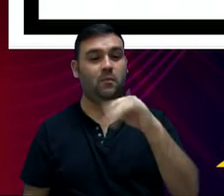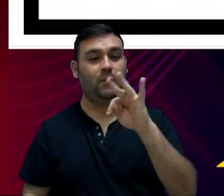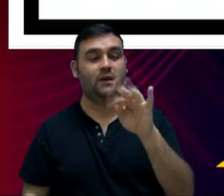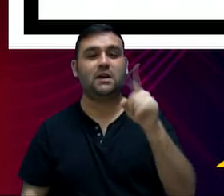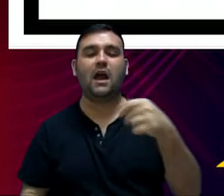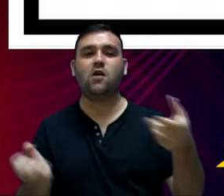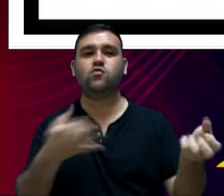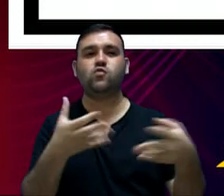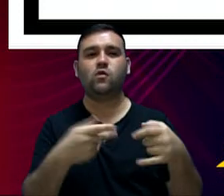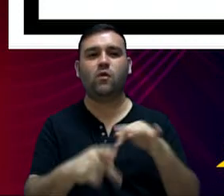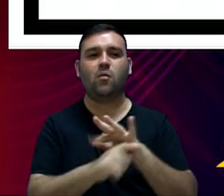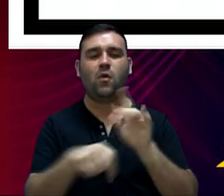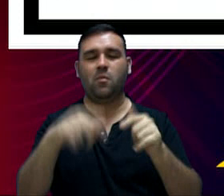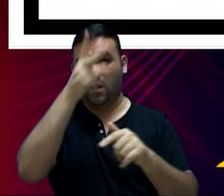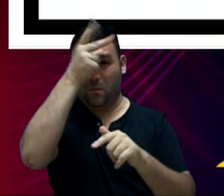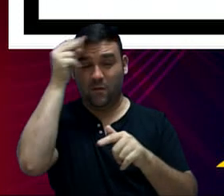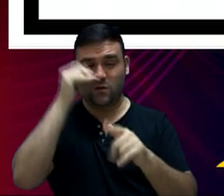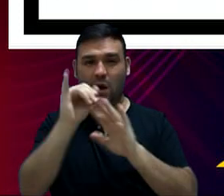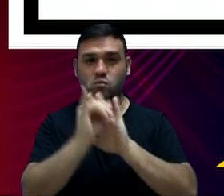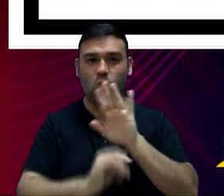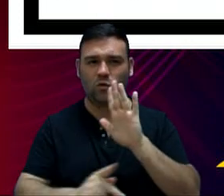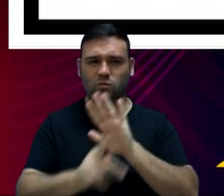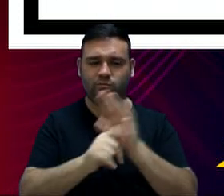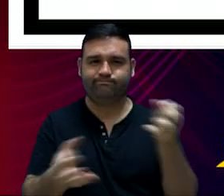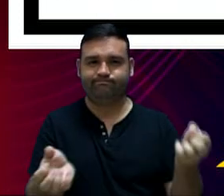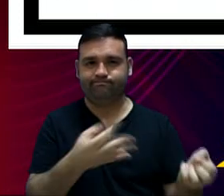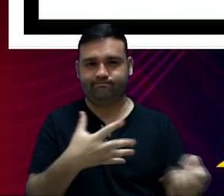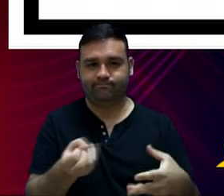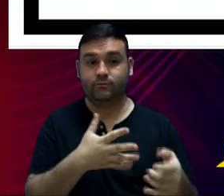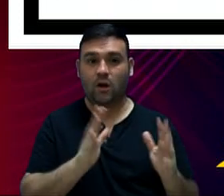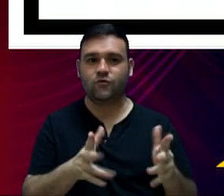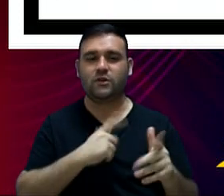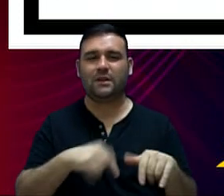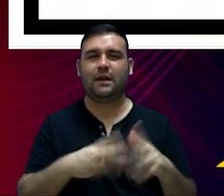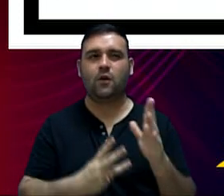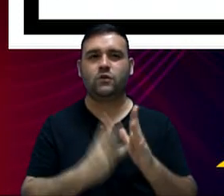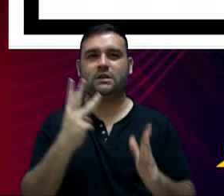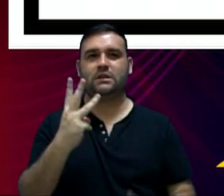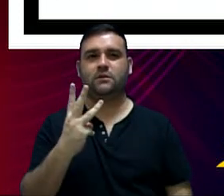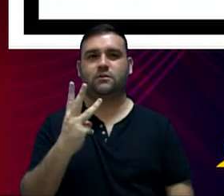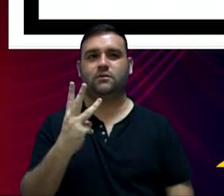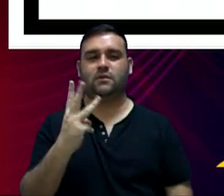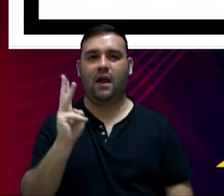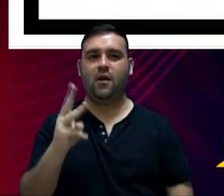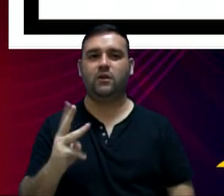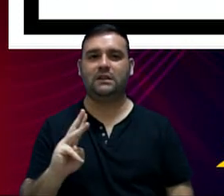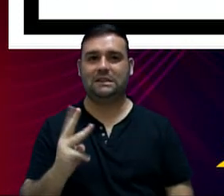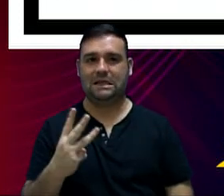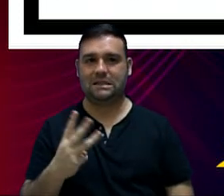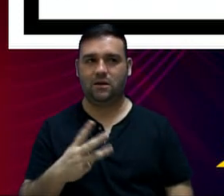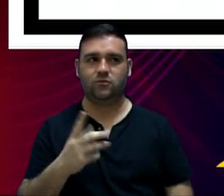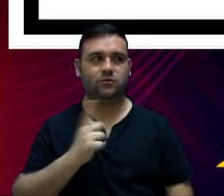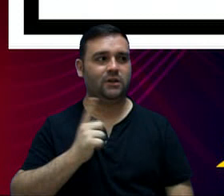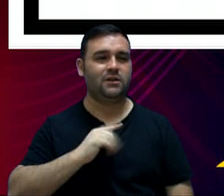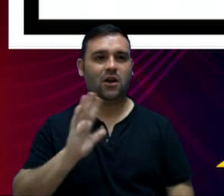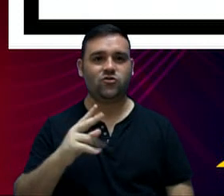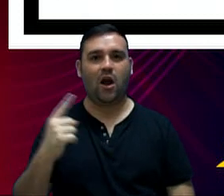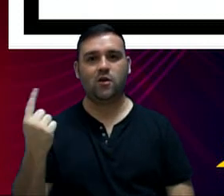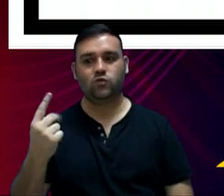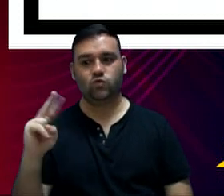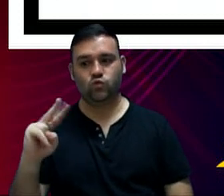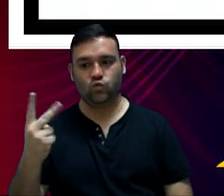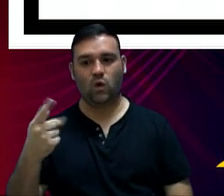de modernização da administração tributária. Já, na verdade, é o terceiro, é a terceira versão, já passaram